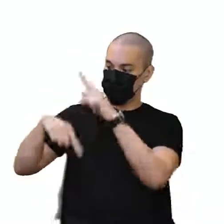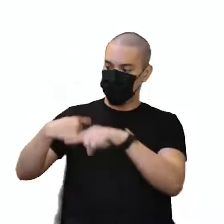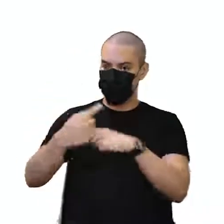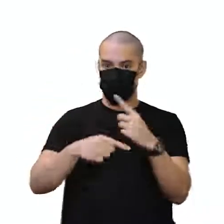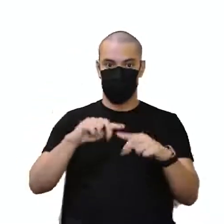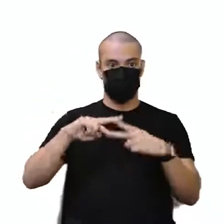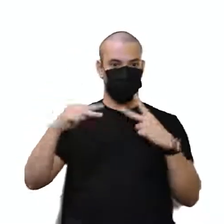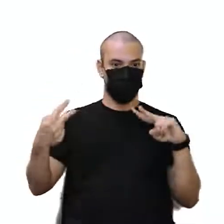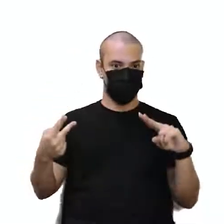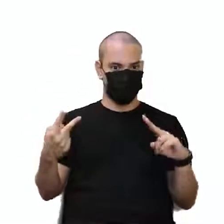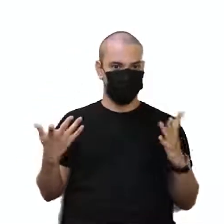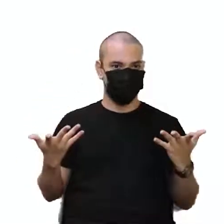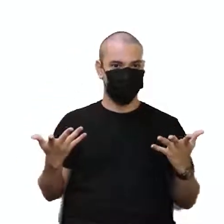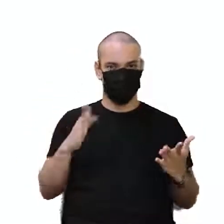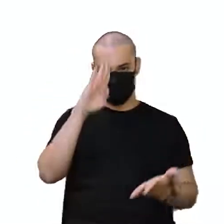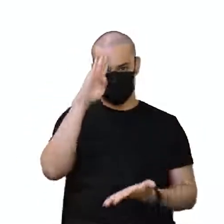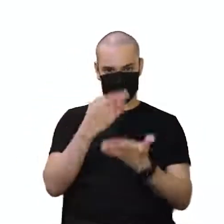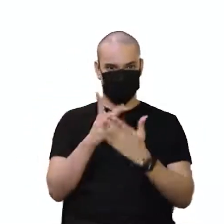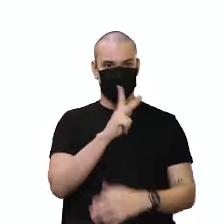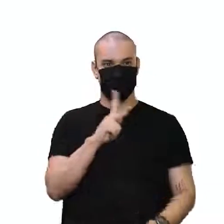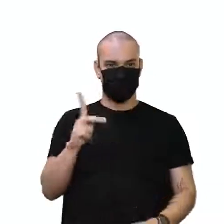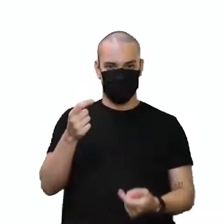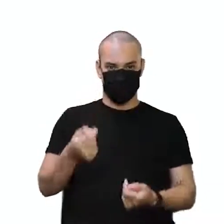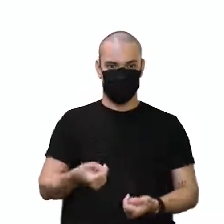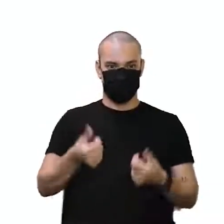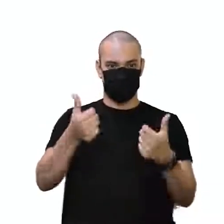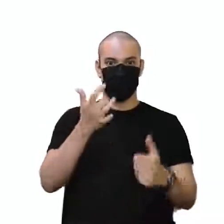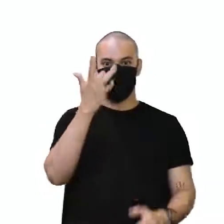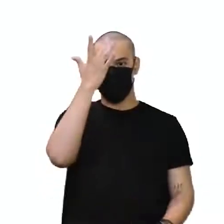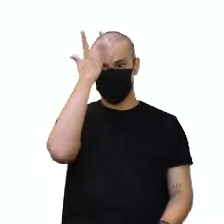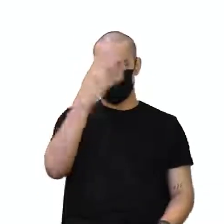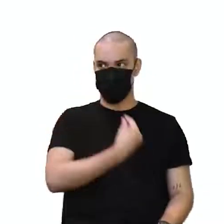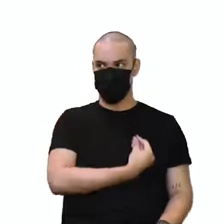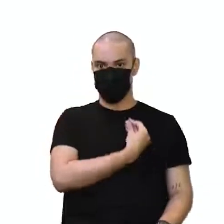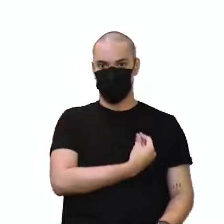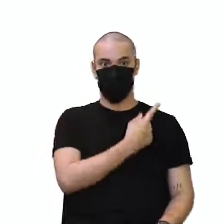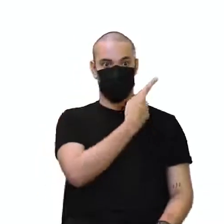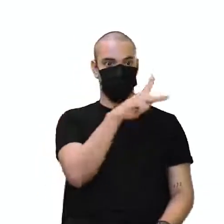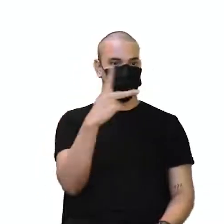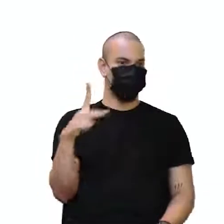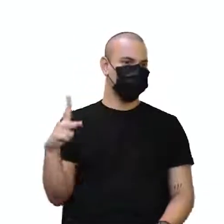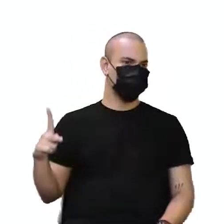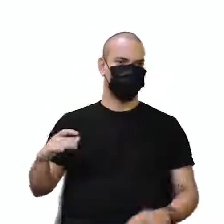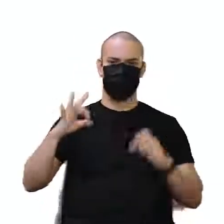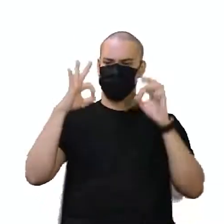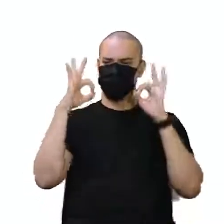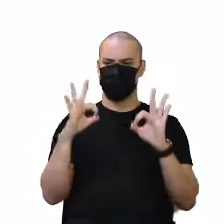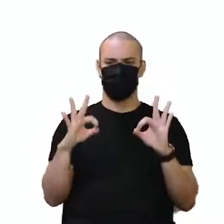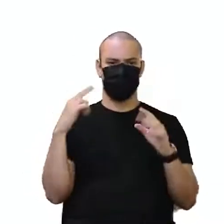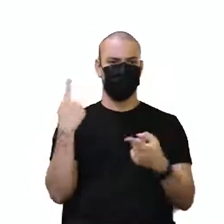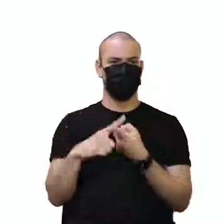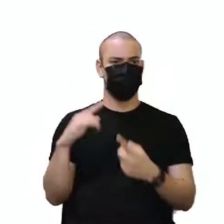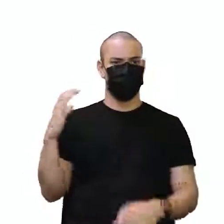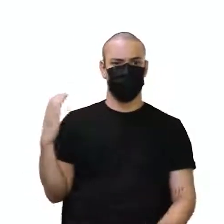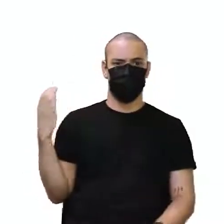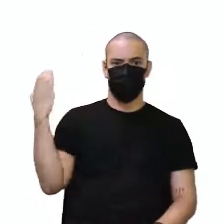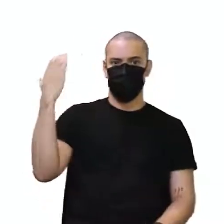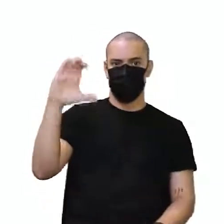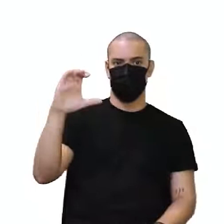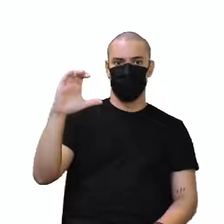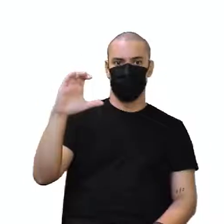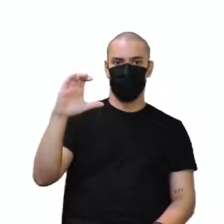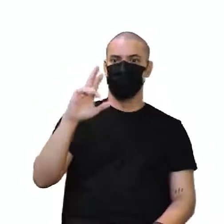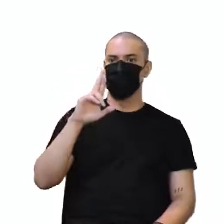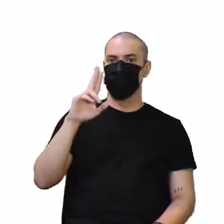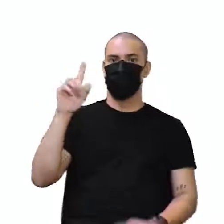Eu acho que o prof tá querendo facilitar a vida de vocês. Com certeza tá querendo facilitar a vida de vocês. Porque ele joga aí as